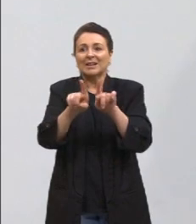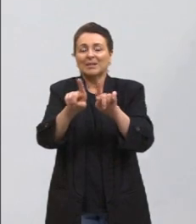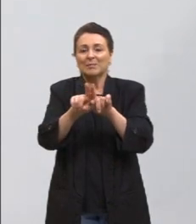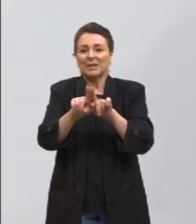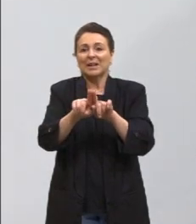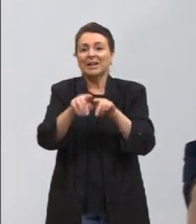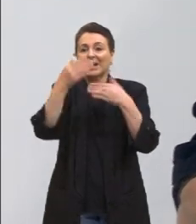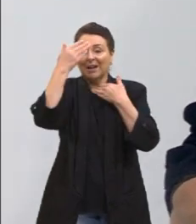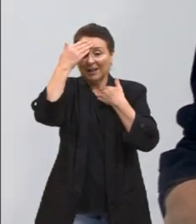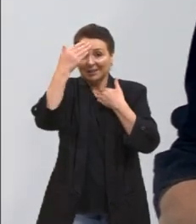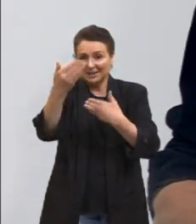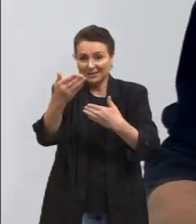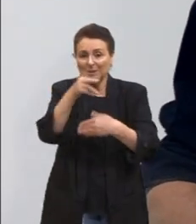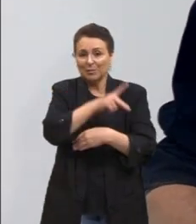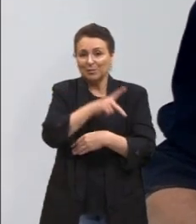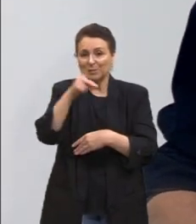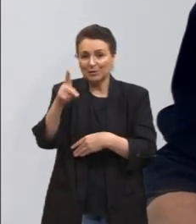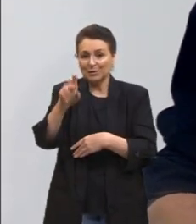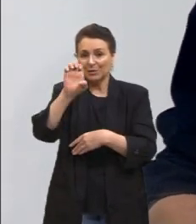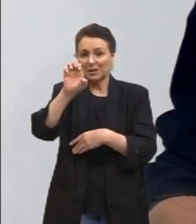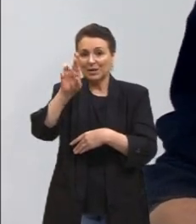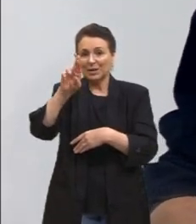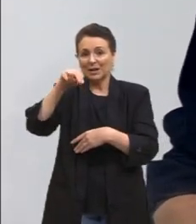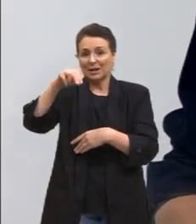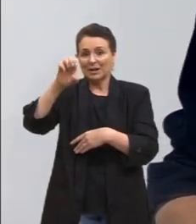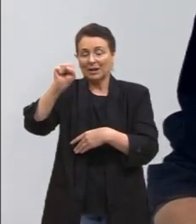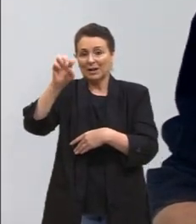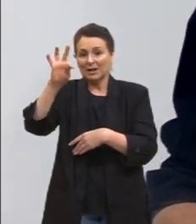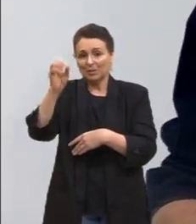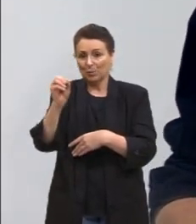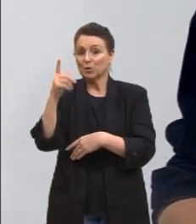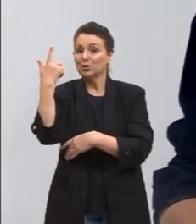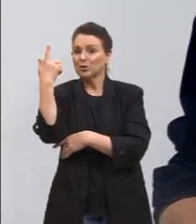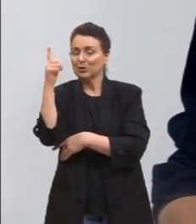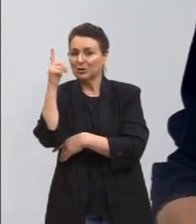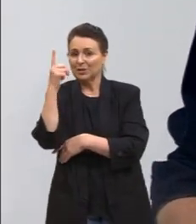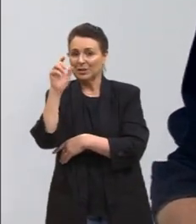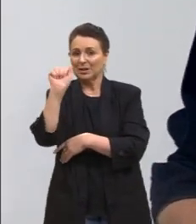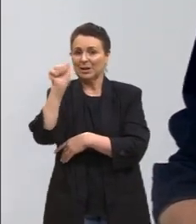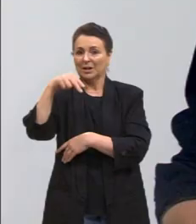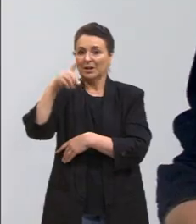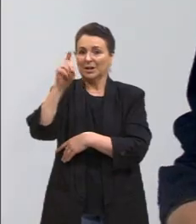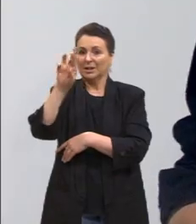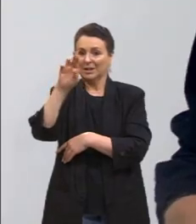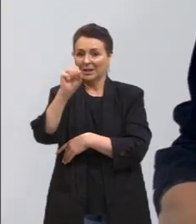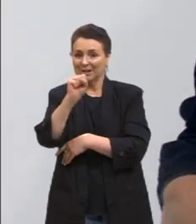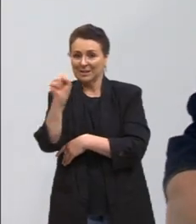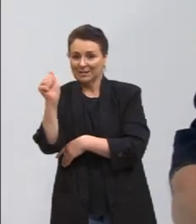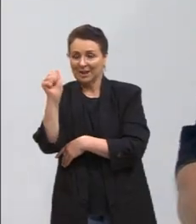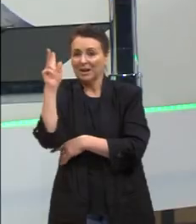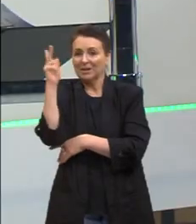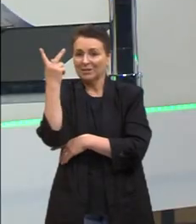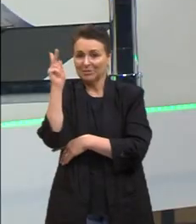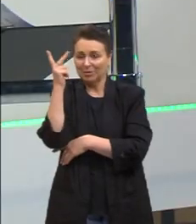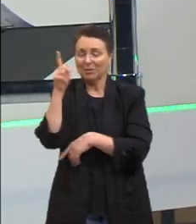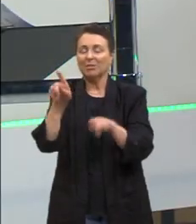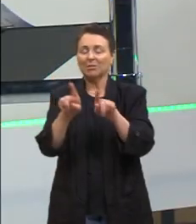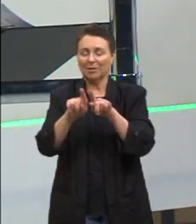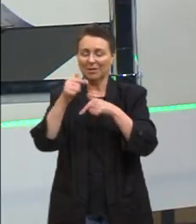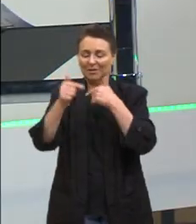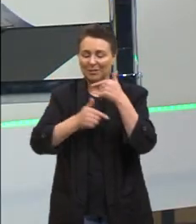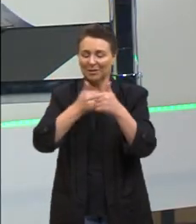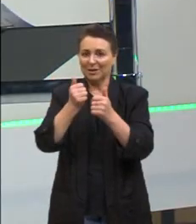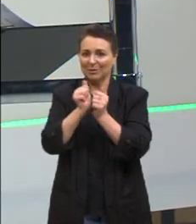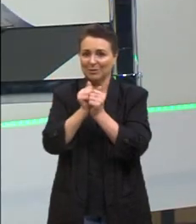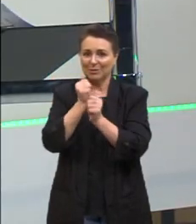agradecer o professor Ernesto, que era o curador de Geografia, o professor Andressa do Mans, que é de História, trabalhamos juntos no ano passado,